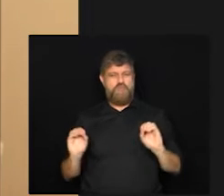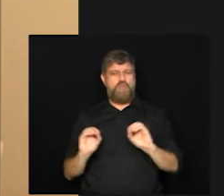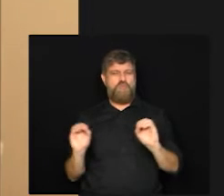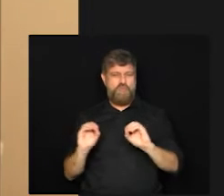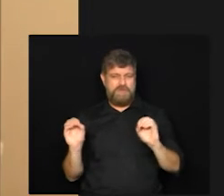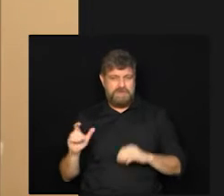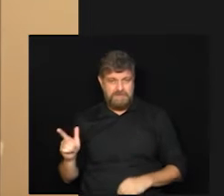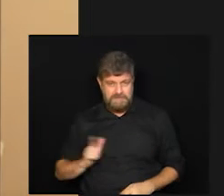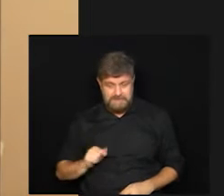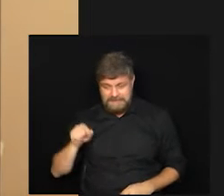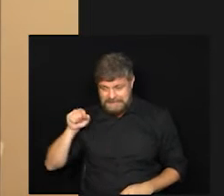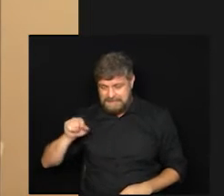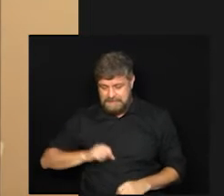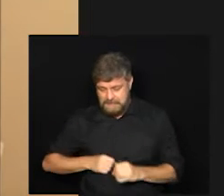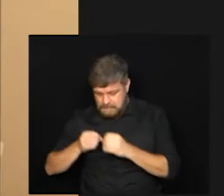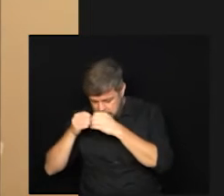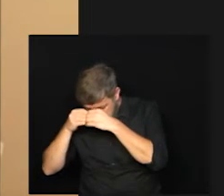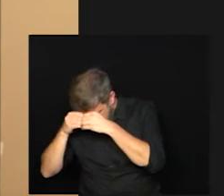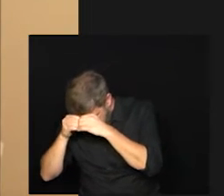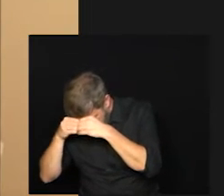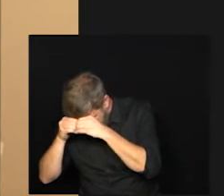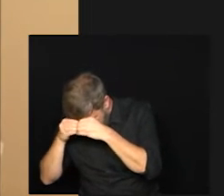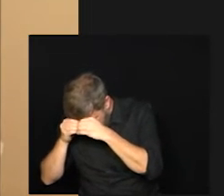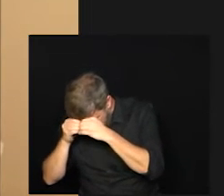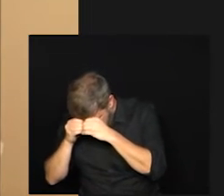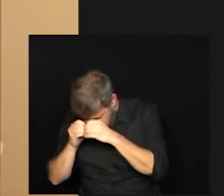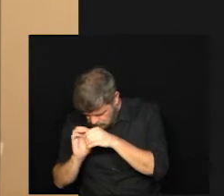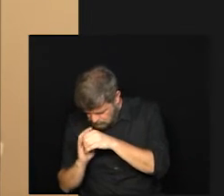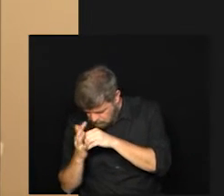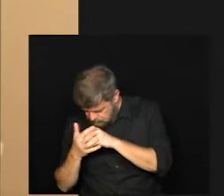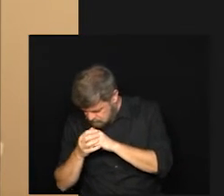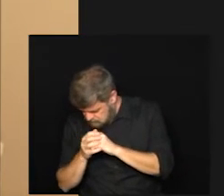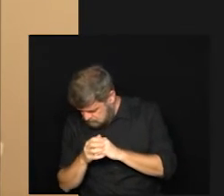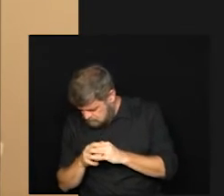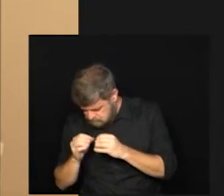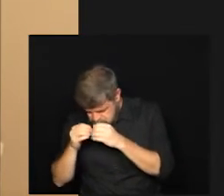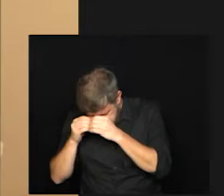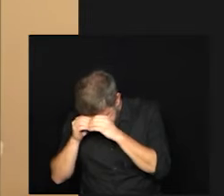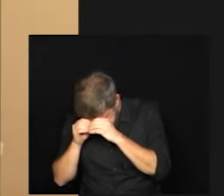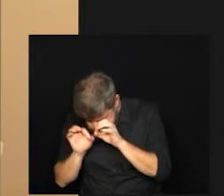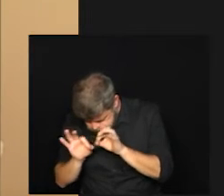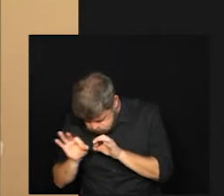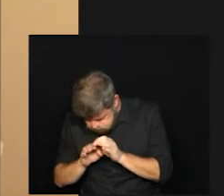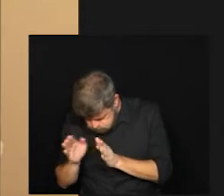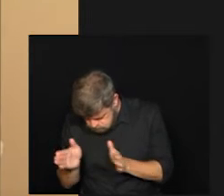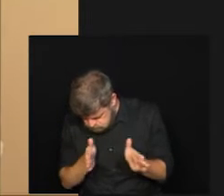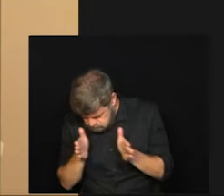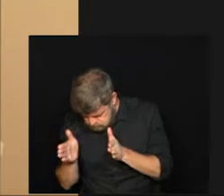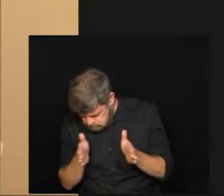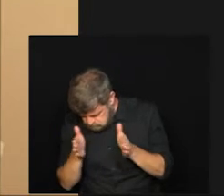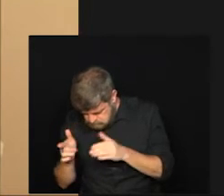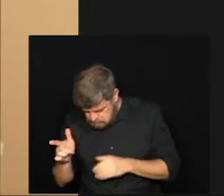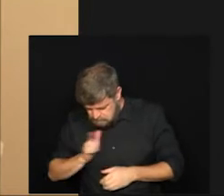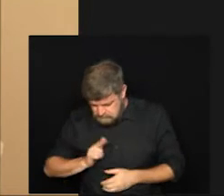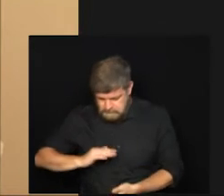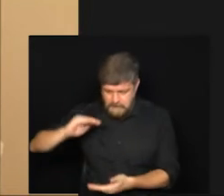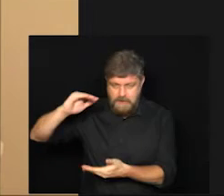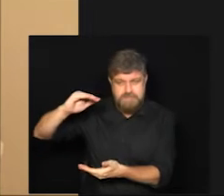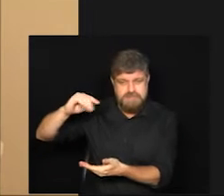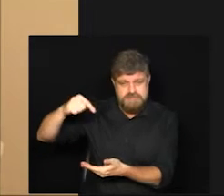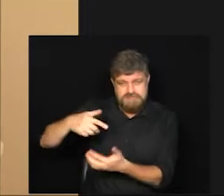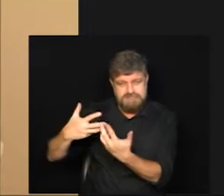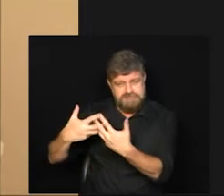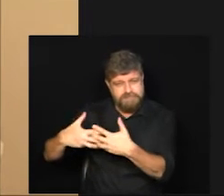em laboratório dentro de de como fala assim né vamos colocar tonéis né